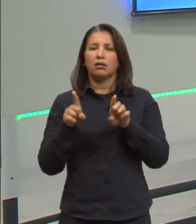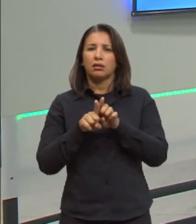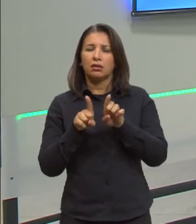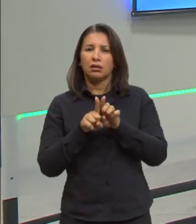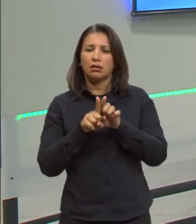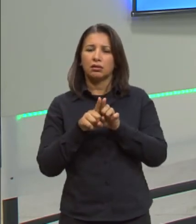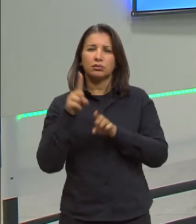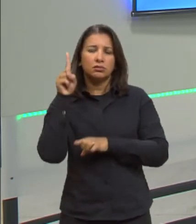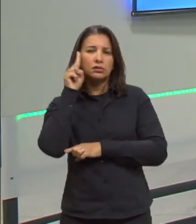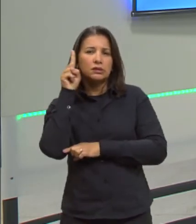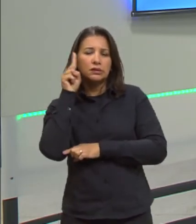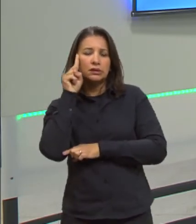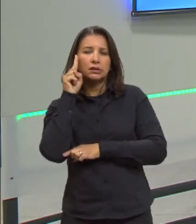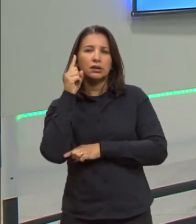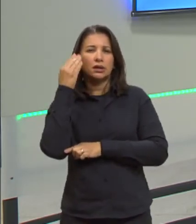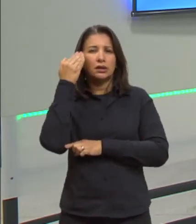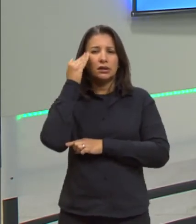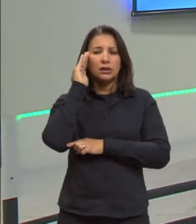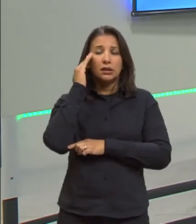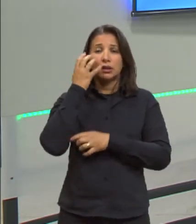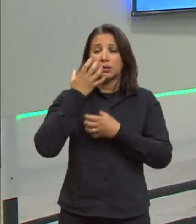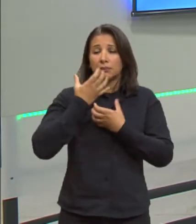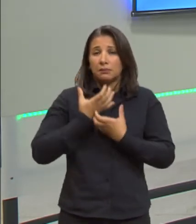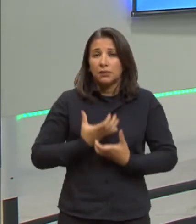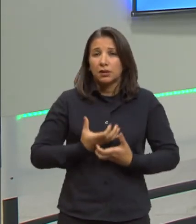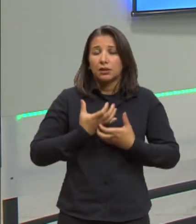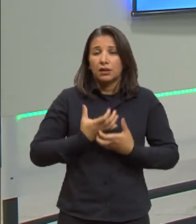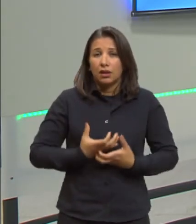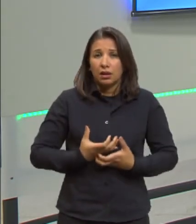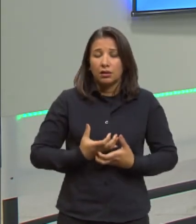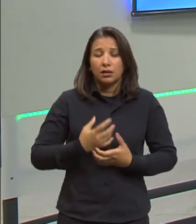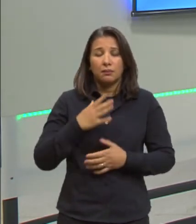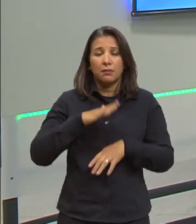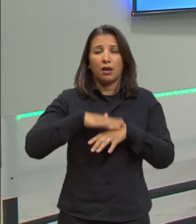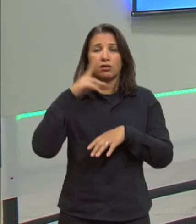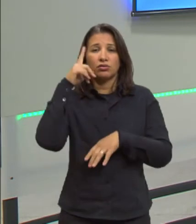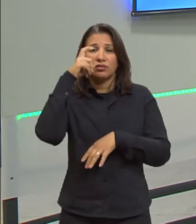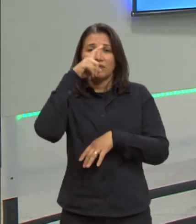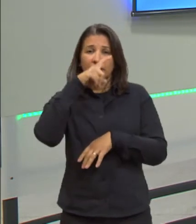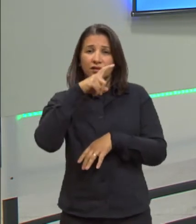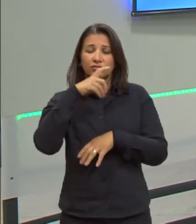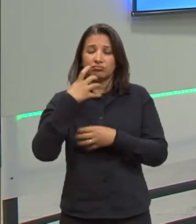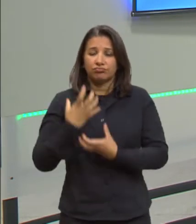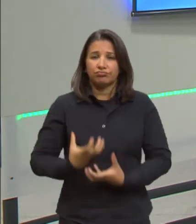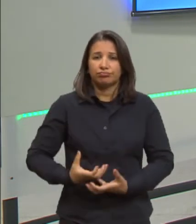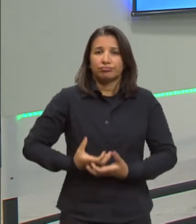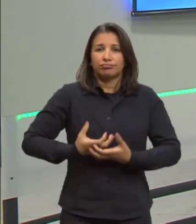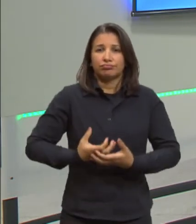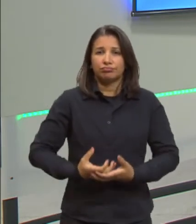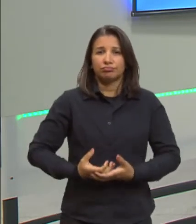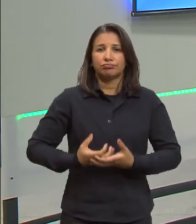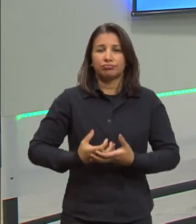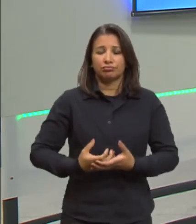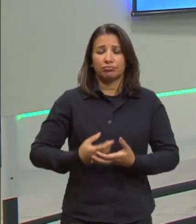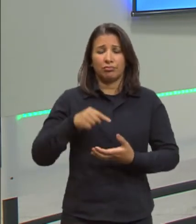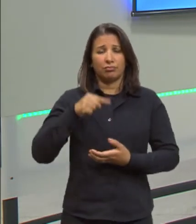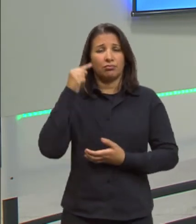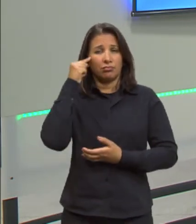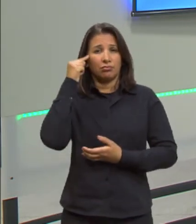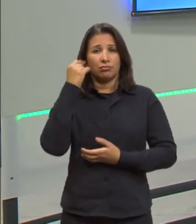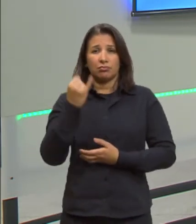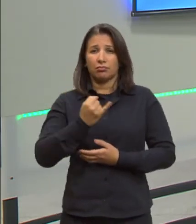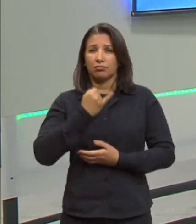a gente do dia a dia, nós entendemos que pesado fica mais difícil de carregar, vai mais para o fundo e esse pensamento é importante para a gente.